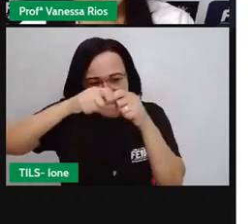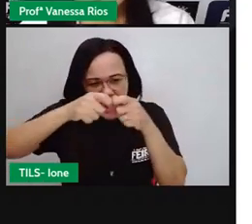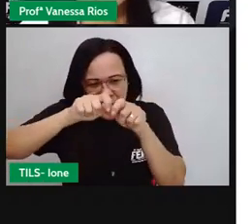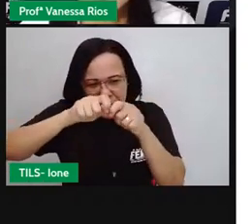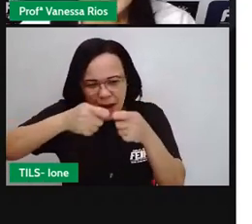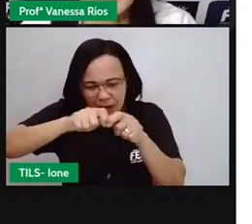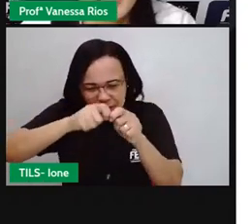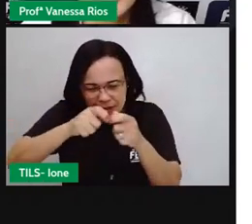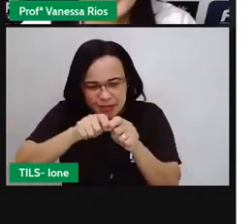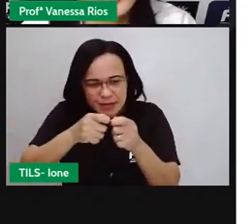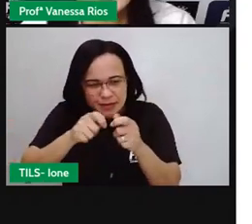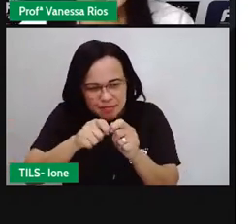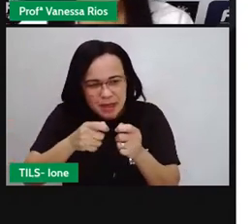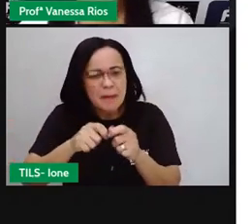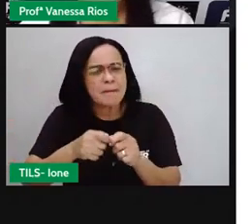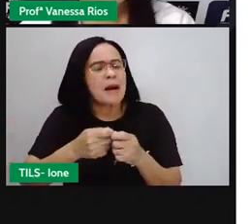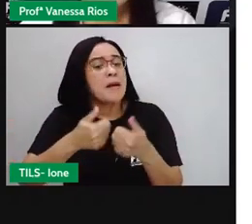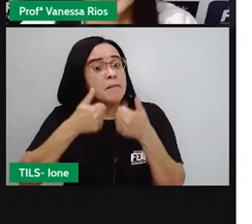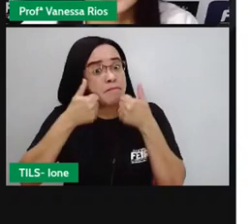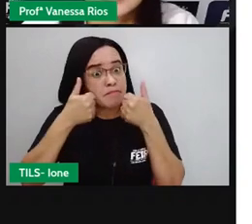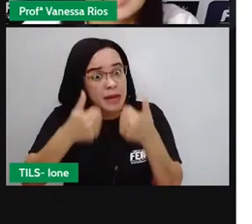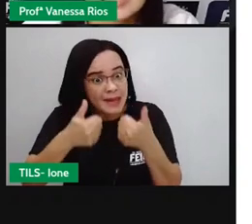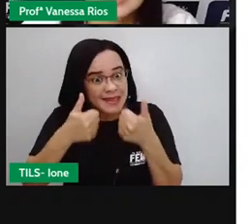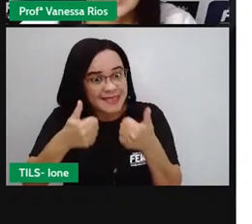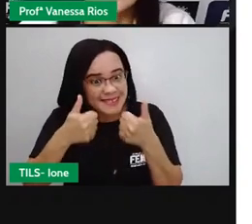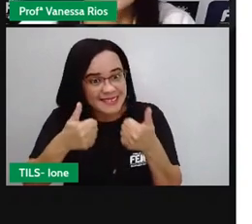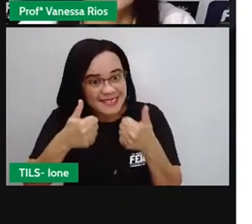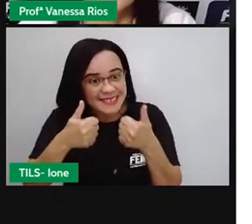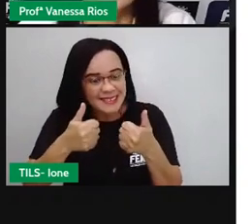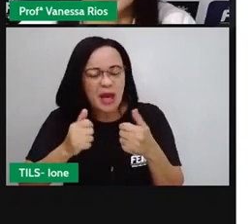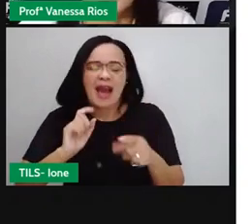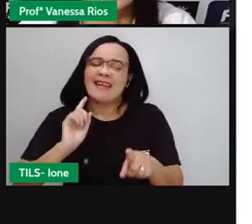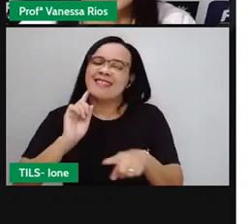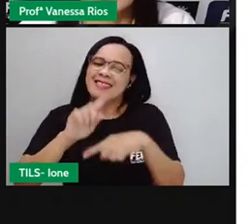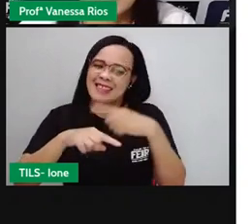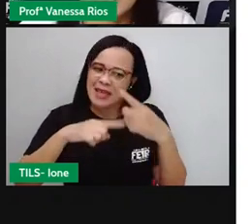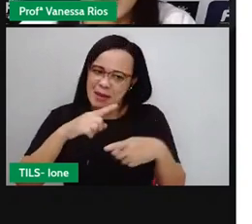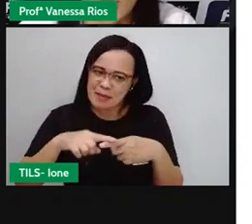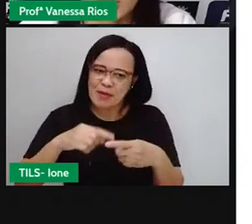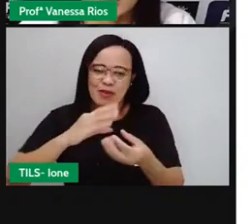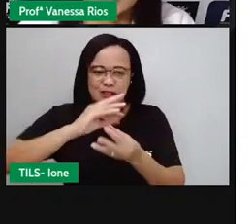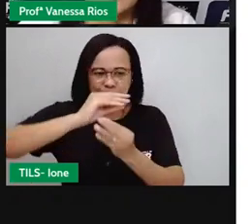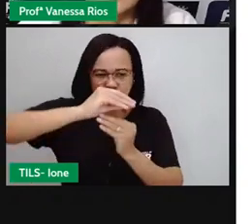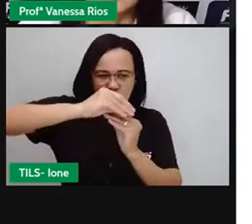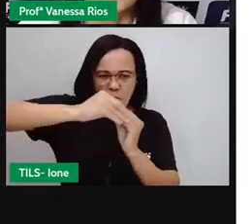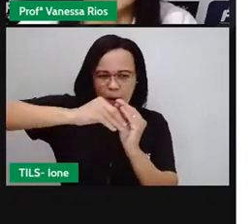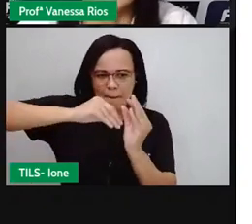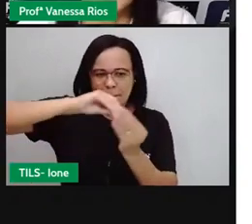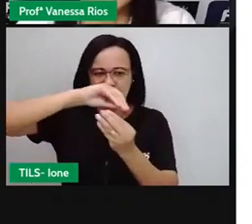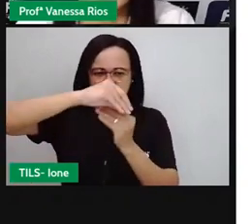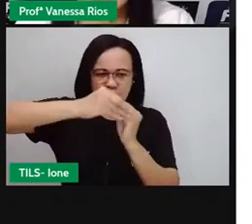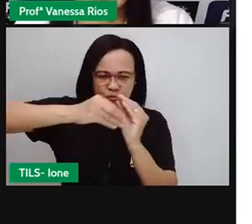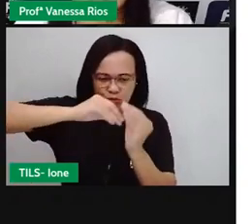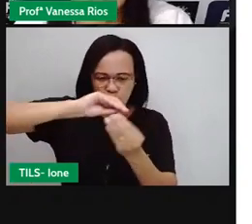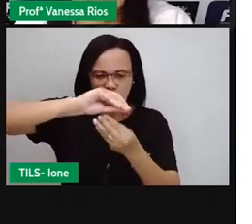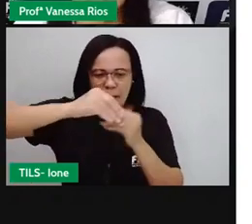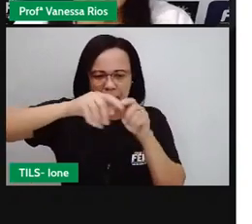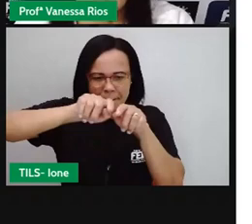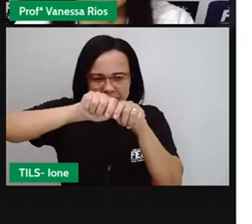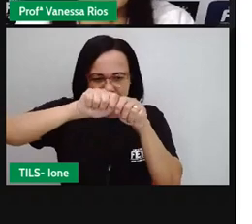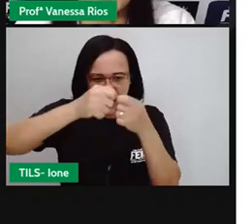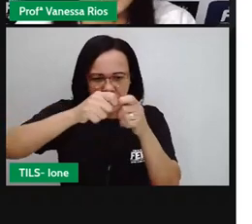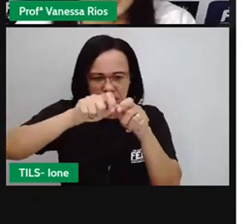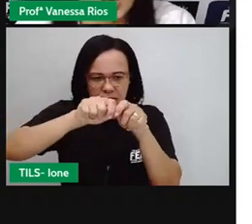tenha uma textura pastosa, uma textura líquida. Mas se é um alimento sólido, ele vai entrar em pedaços